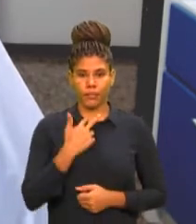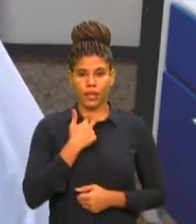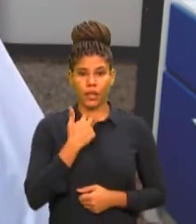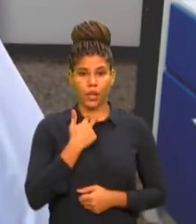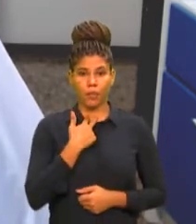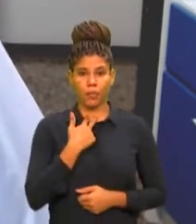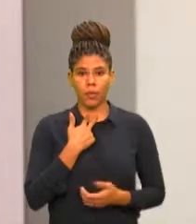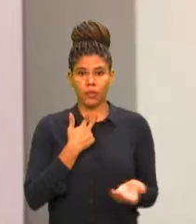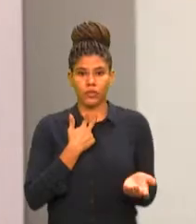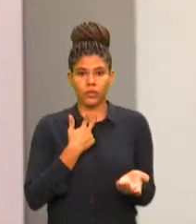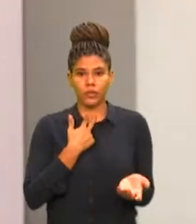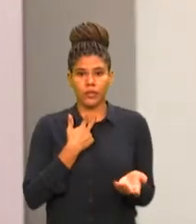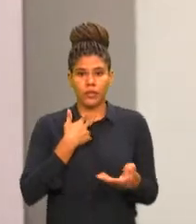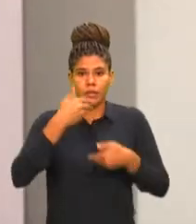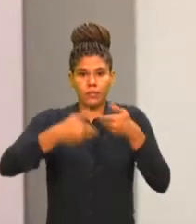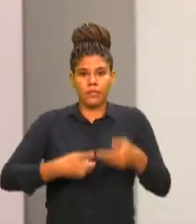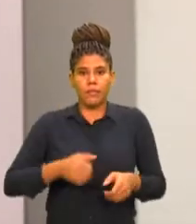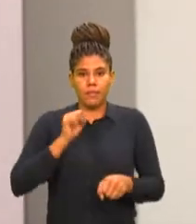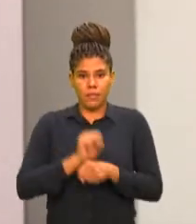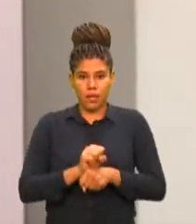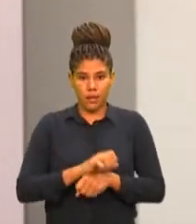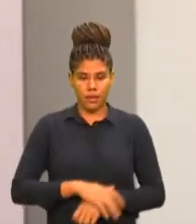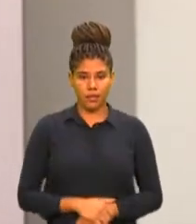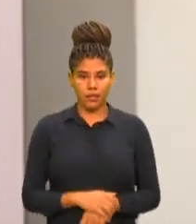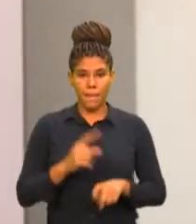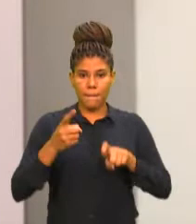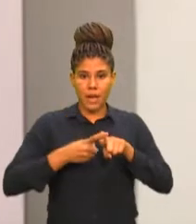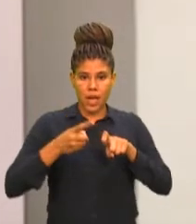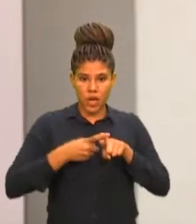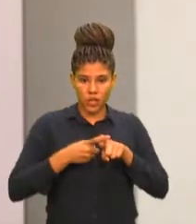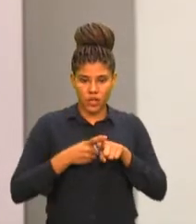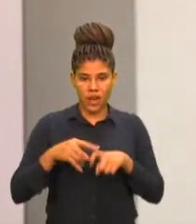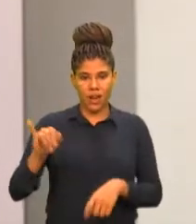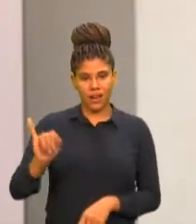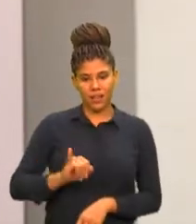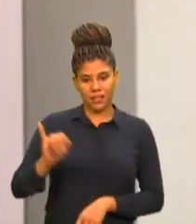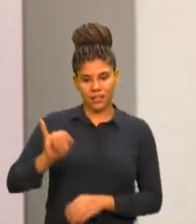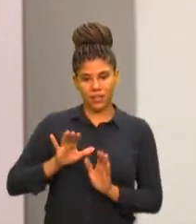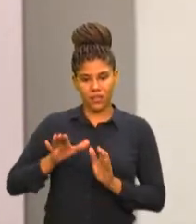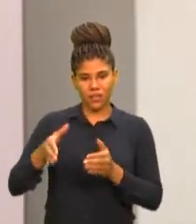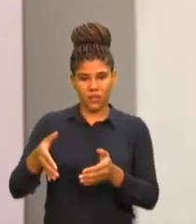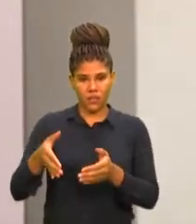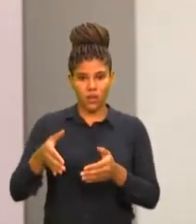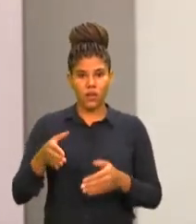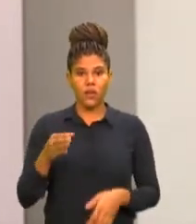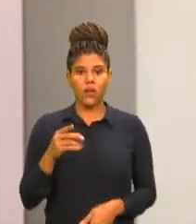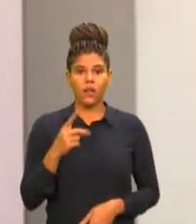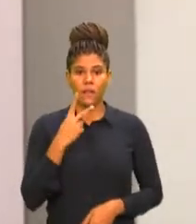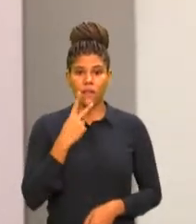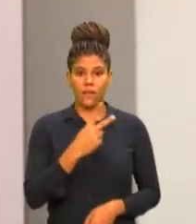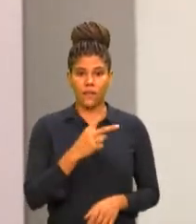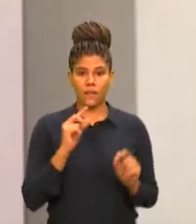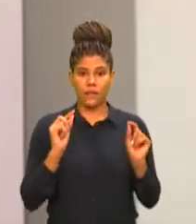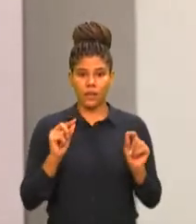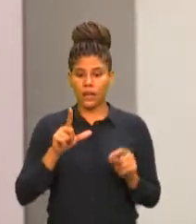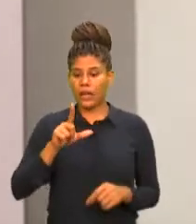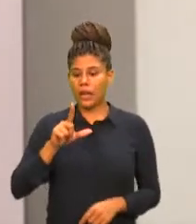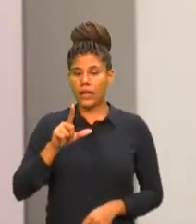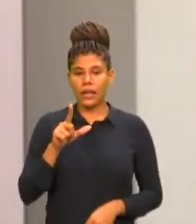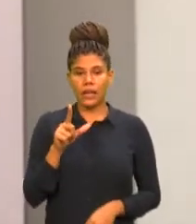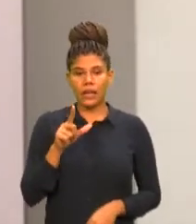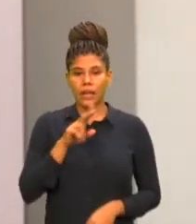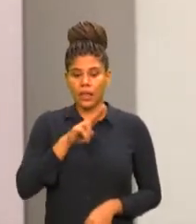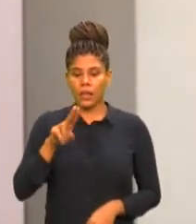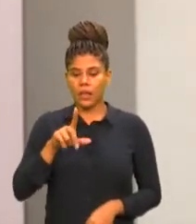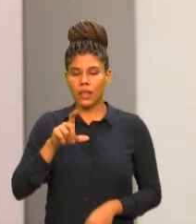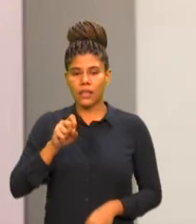qualquer precaução. A também médica infectologista e especialista em controle de infecção, Lícia Pontes, pondera